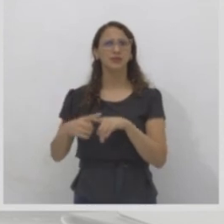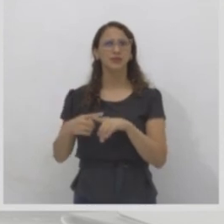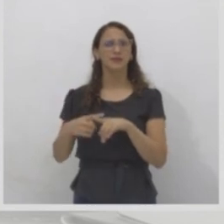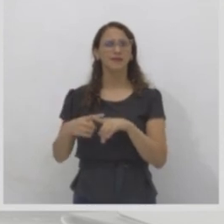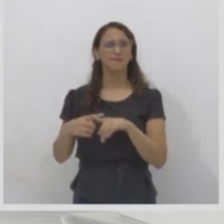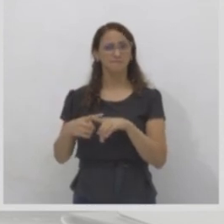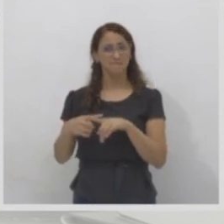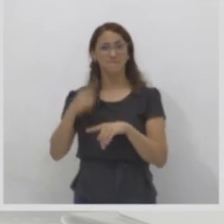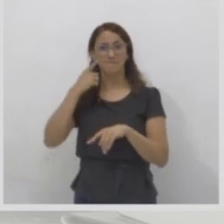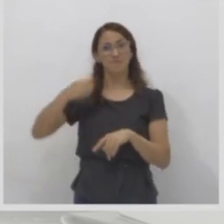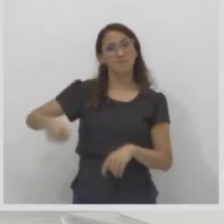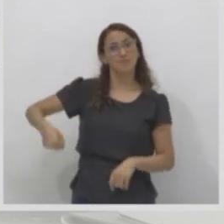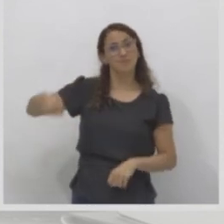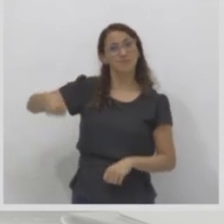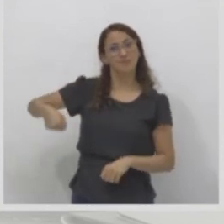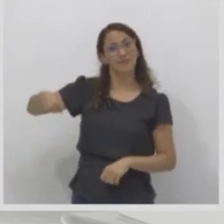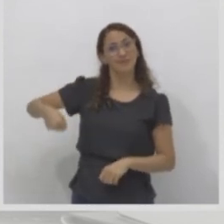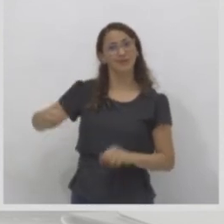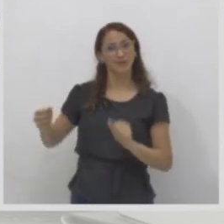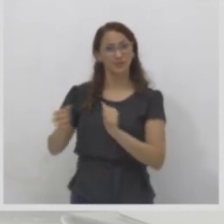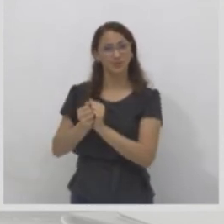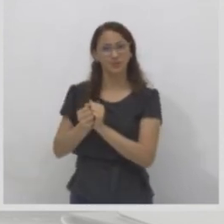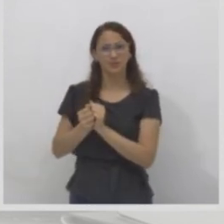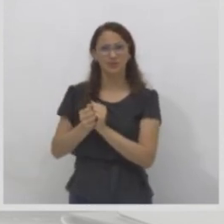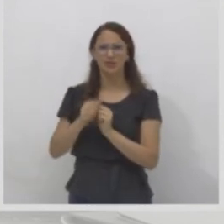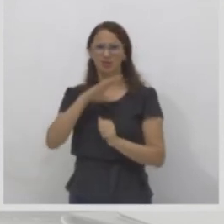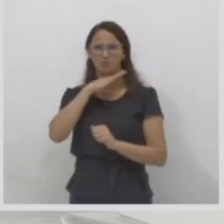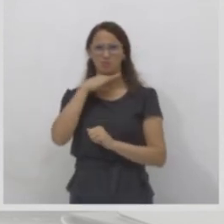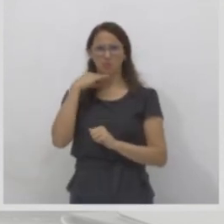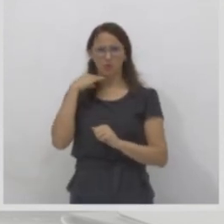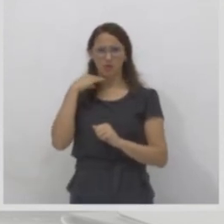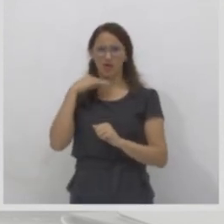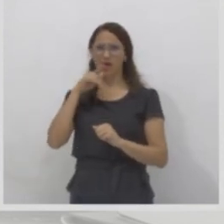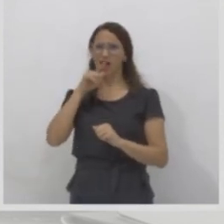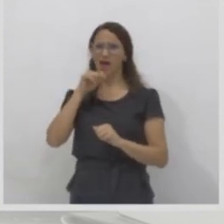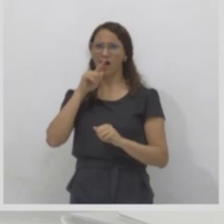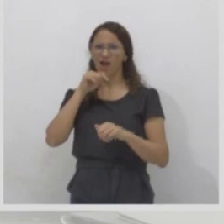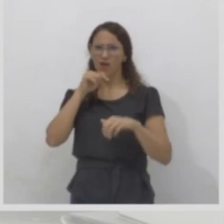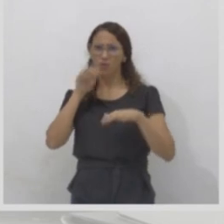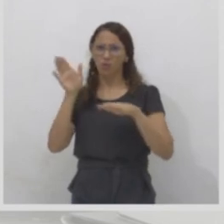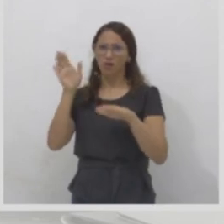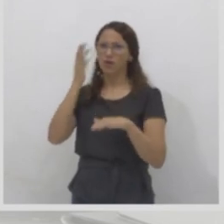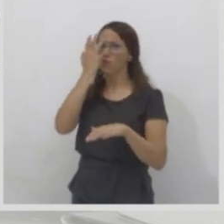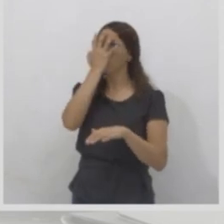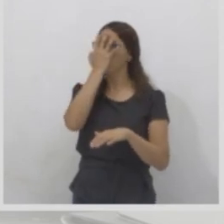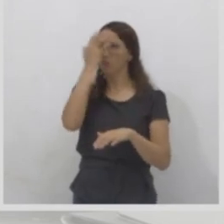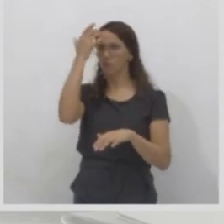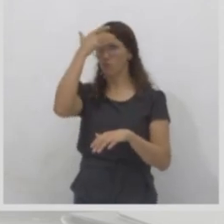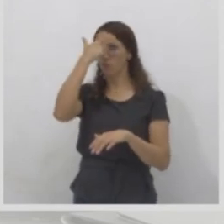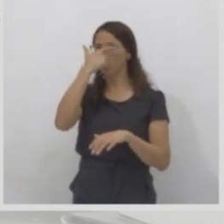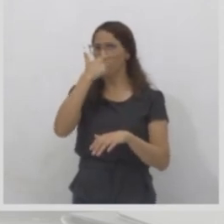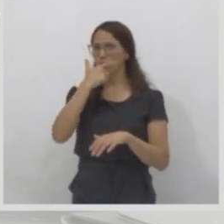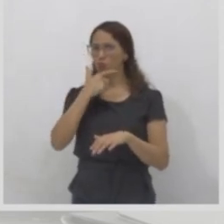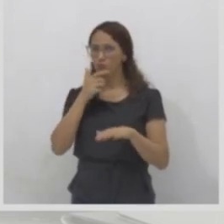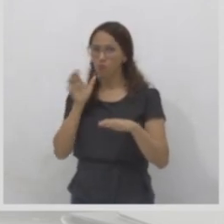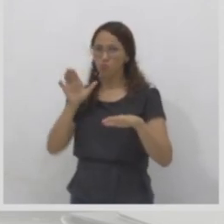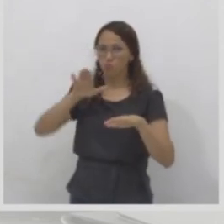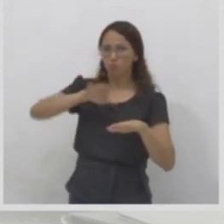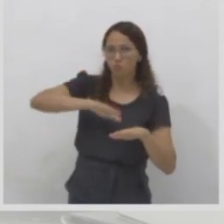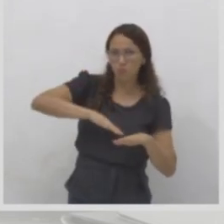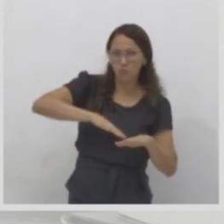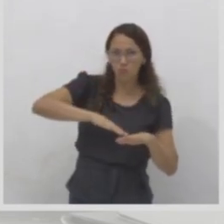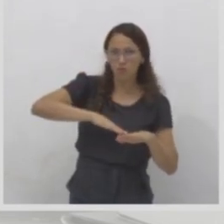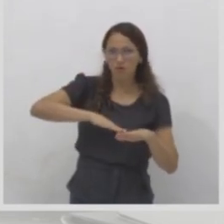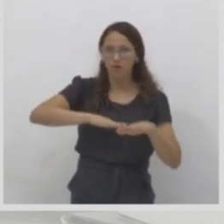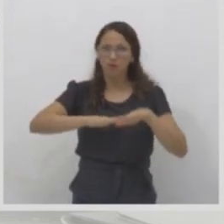afogados porque eles estão com o rosto para a água. Eles estão afogados bem próximo do quê? Que